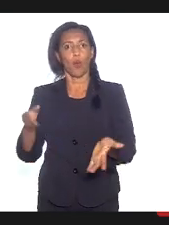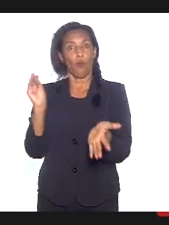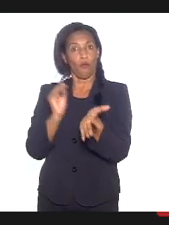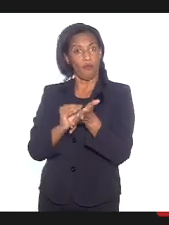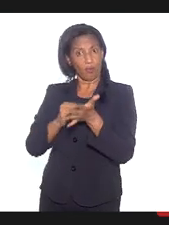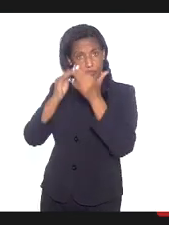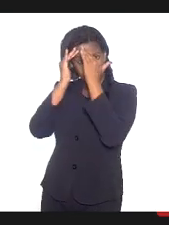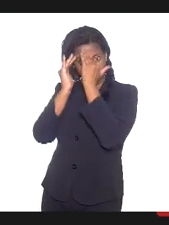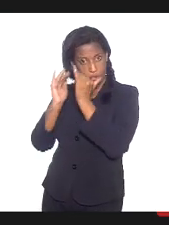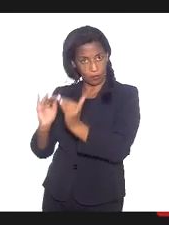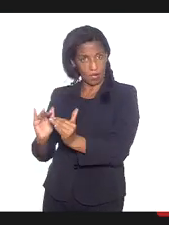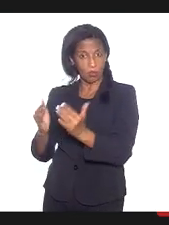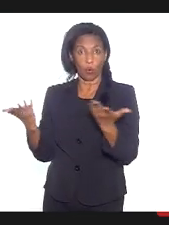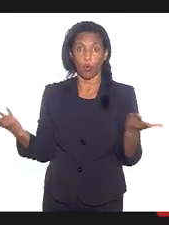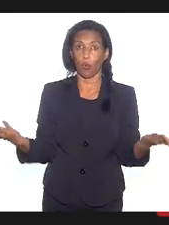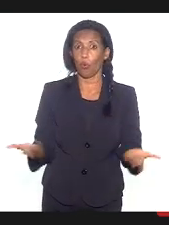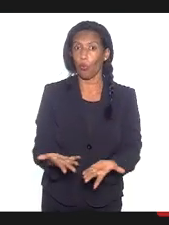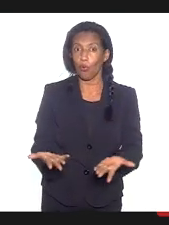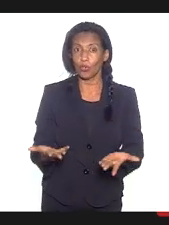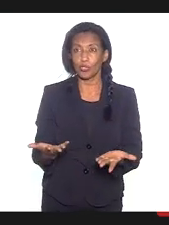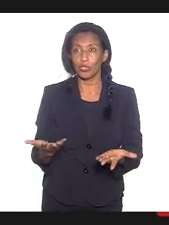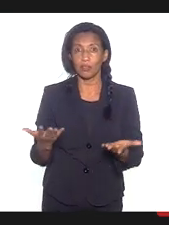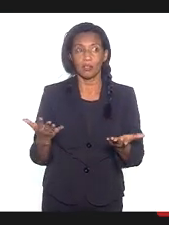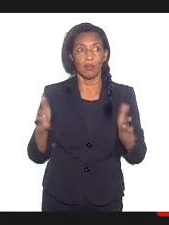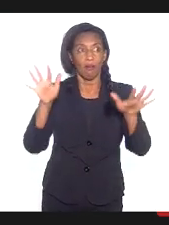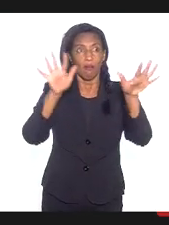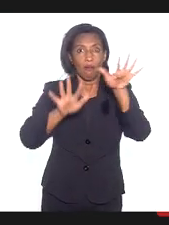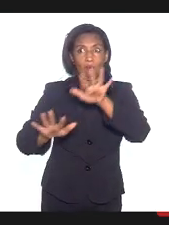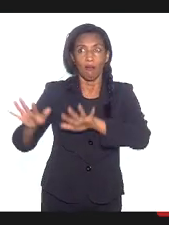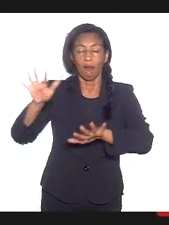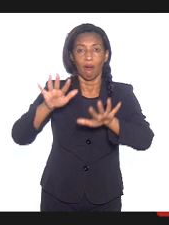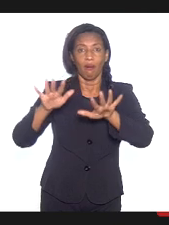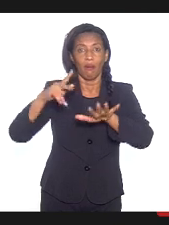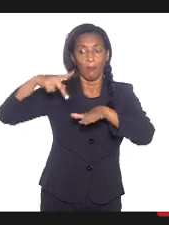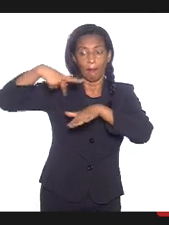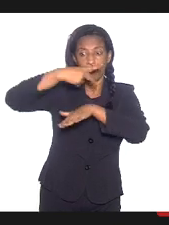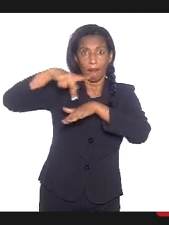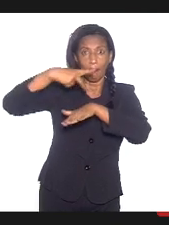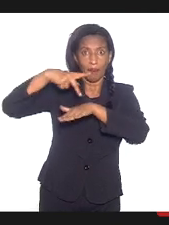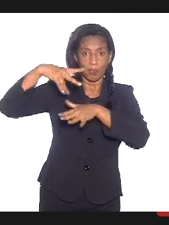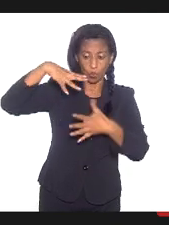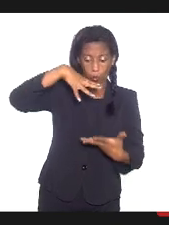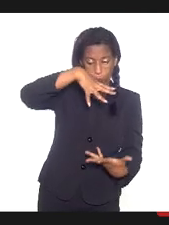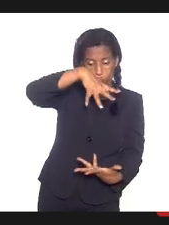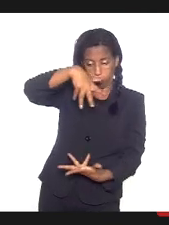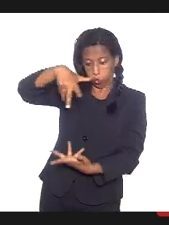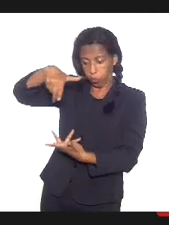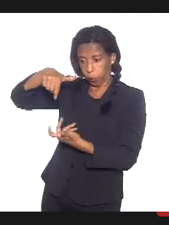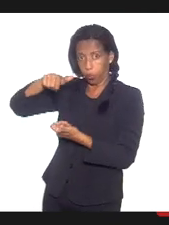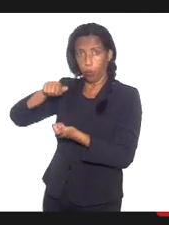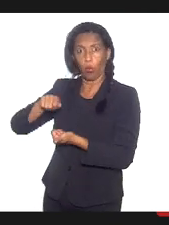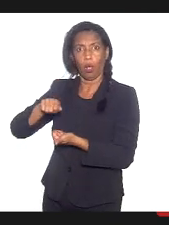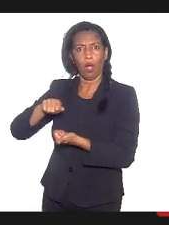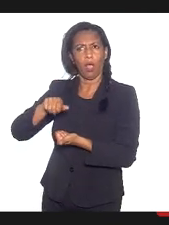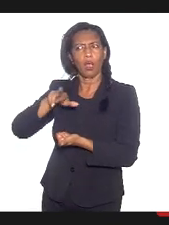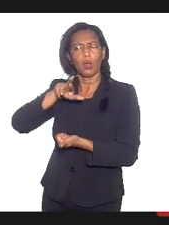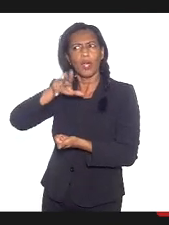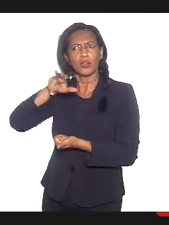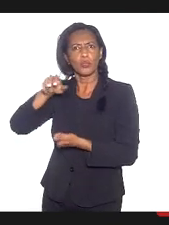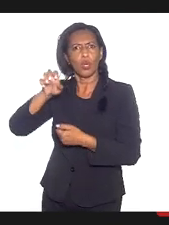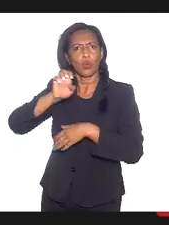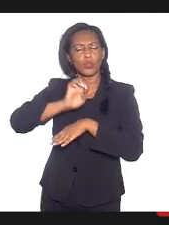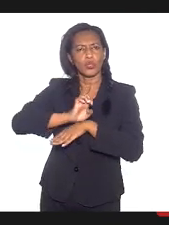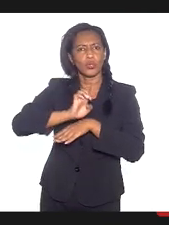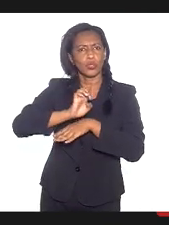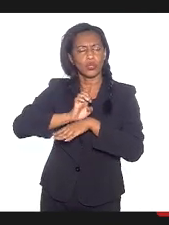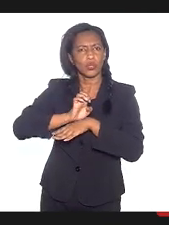religiosa, hoje o cenário que nós temos no país e pelo mundo é um cenário não tanto do Estado, muitas